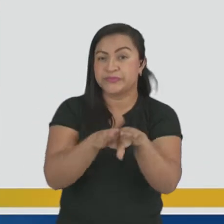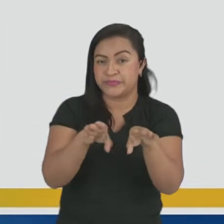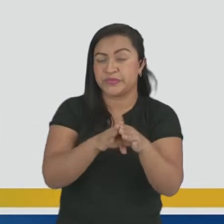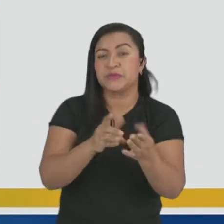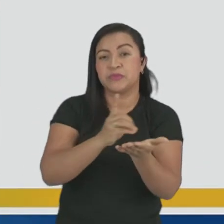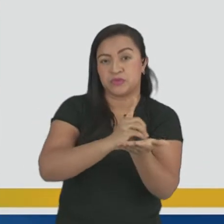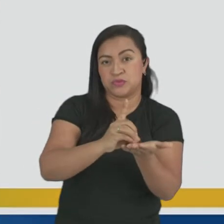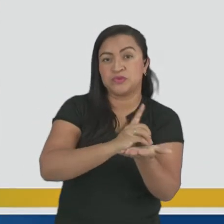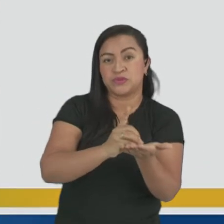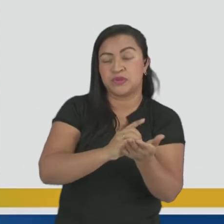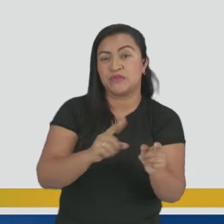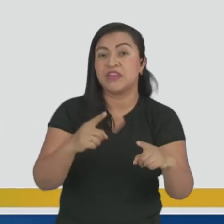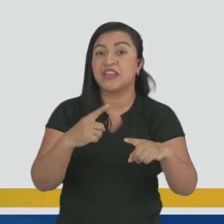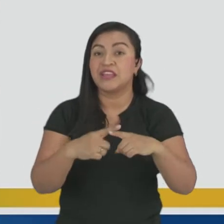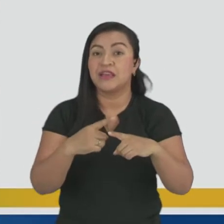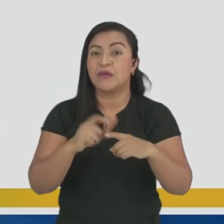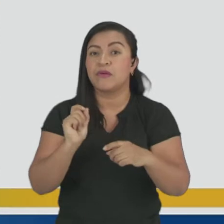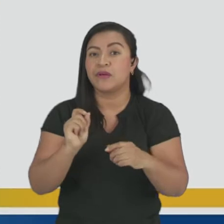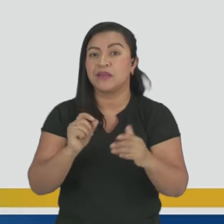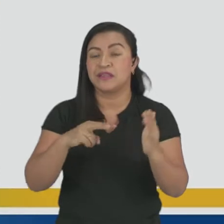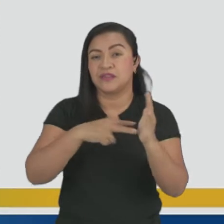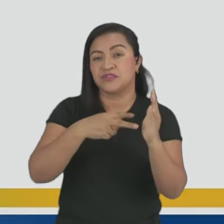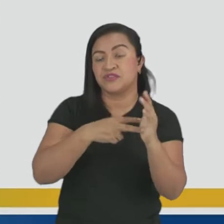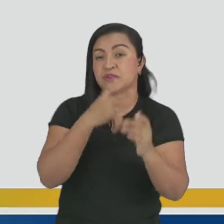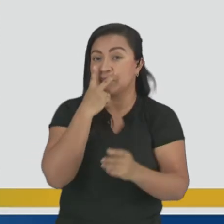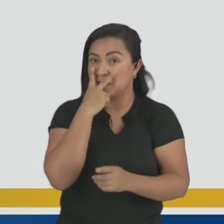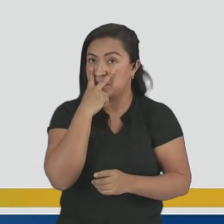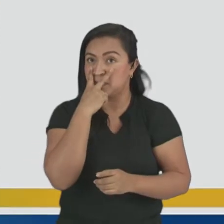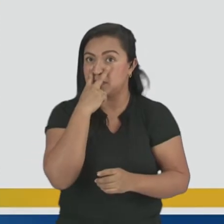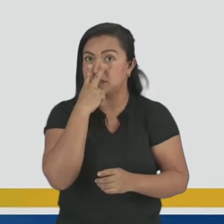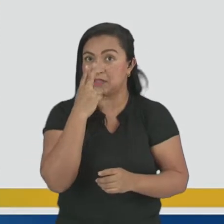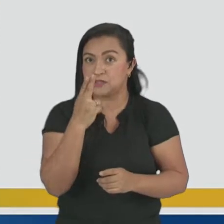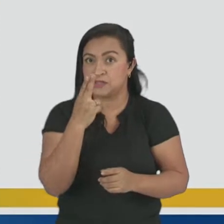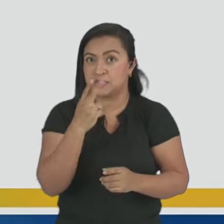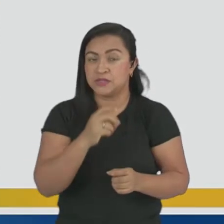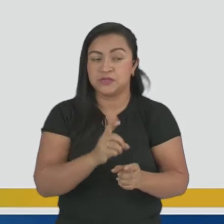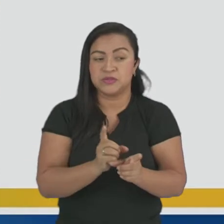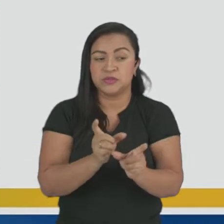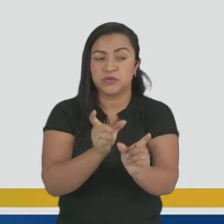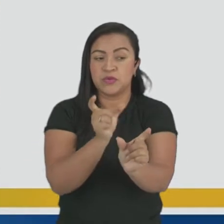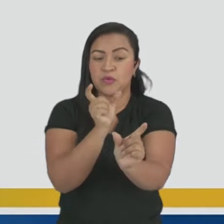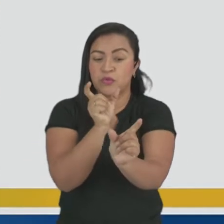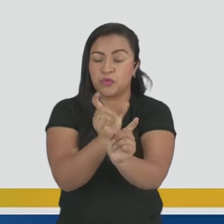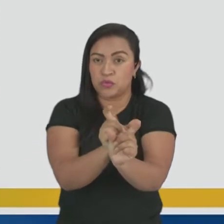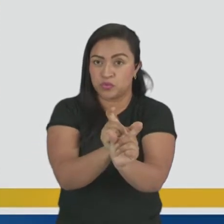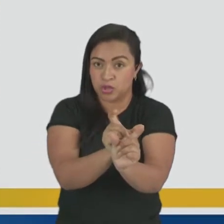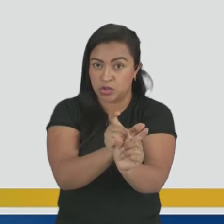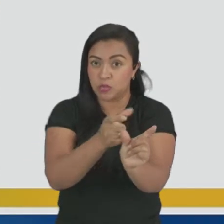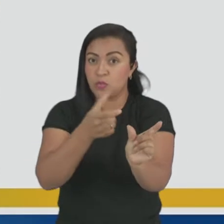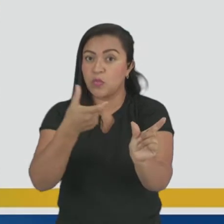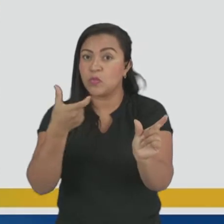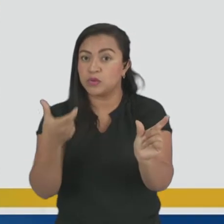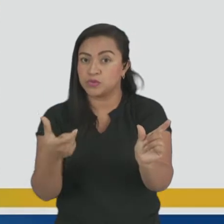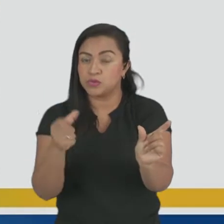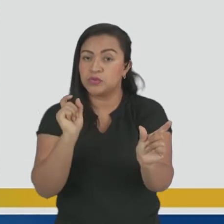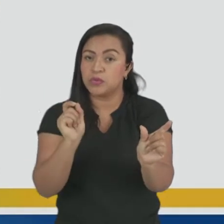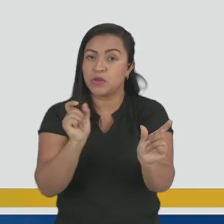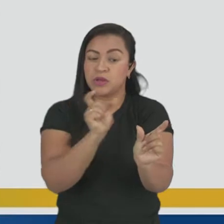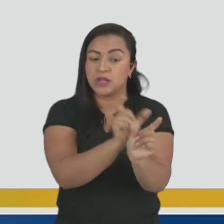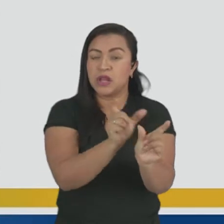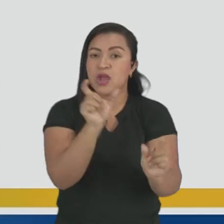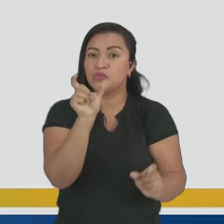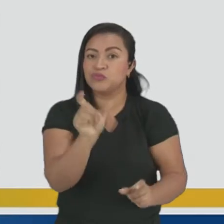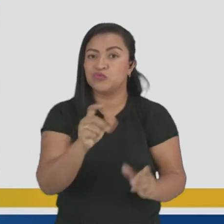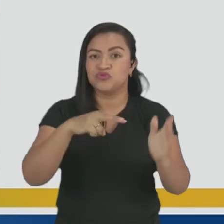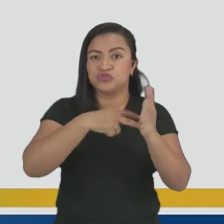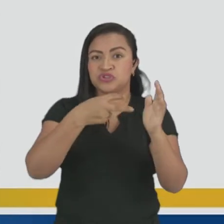palavras que têm se explicado muito parecido. Antônimo. Palavra que tem se explicado contrário ou oposto. Vou dar um exemplo